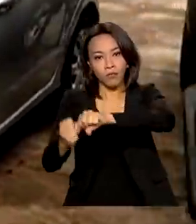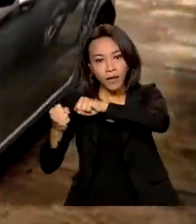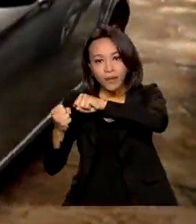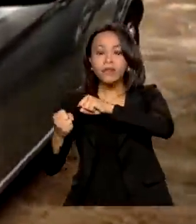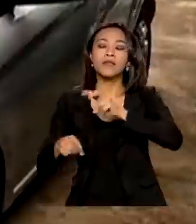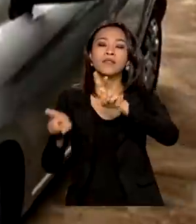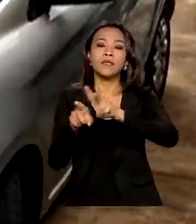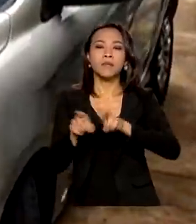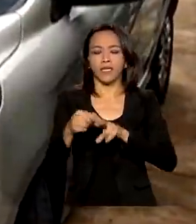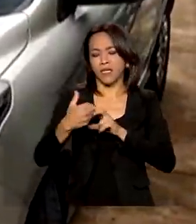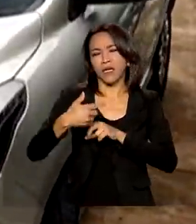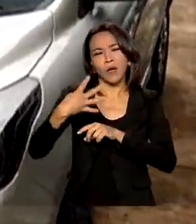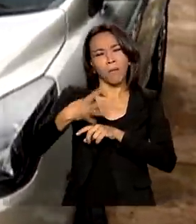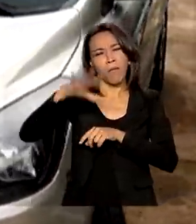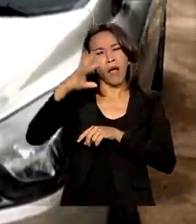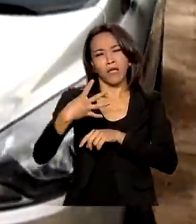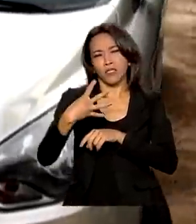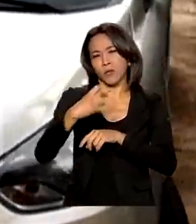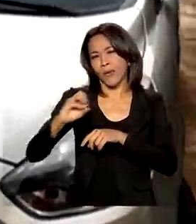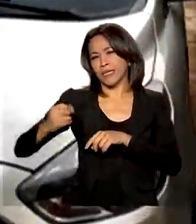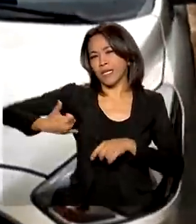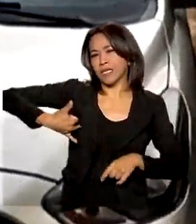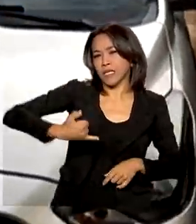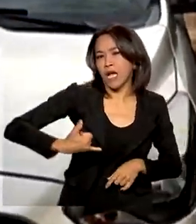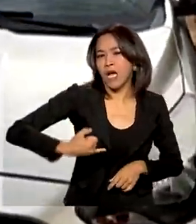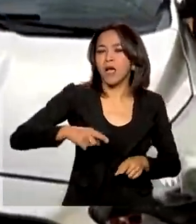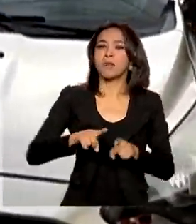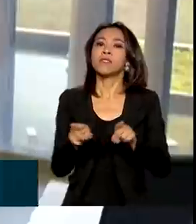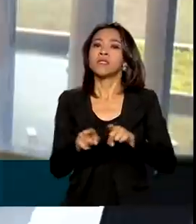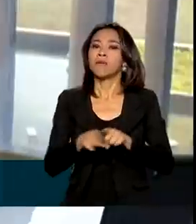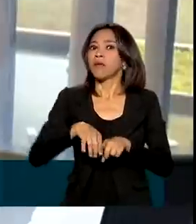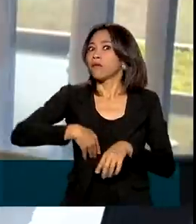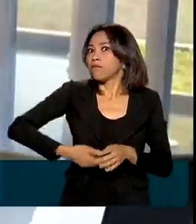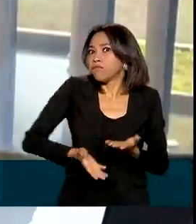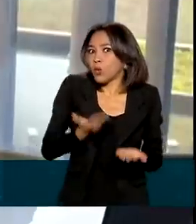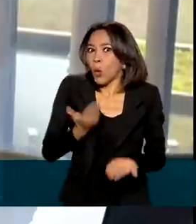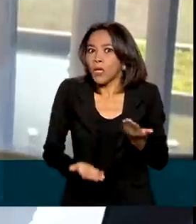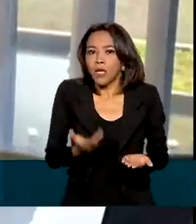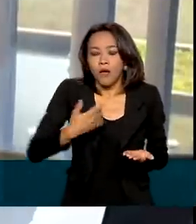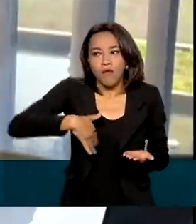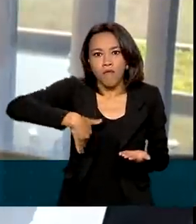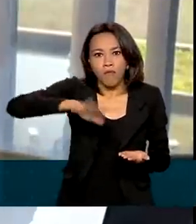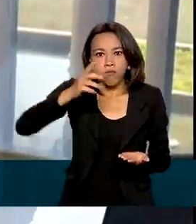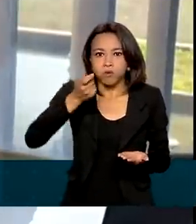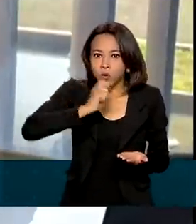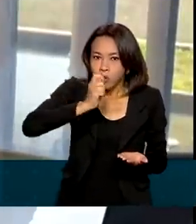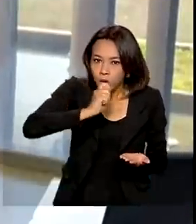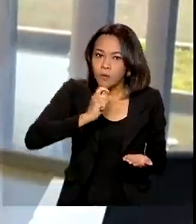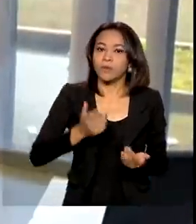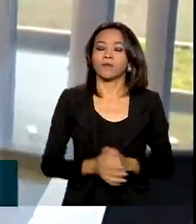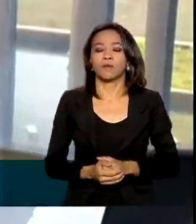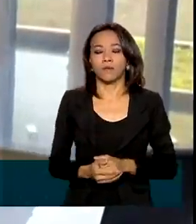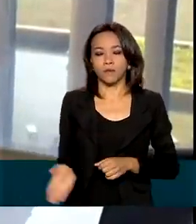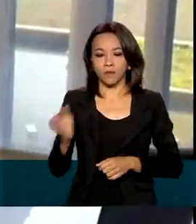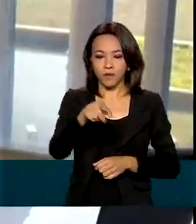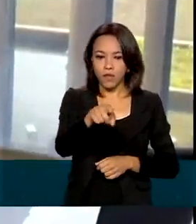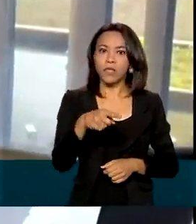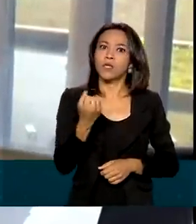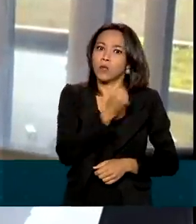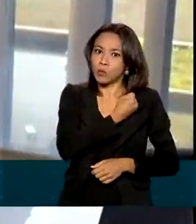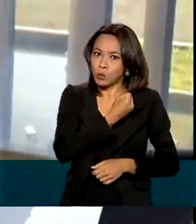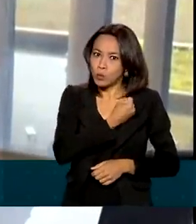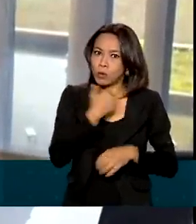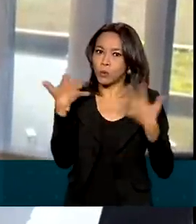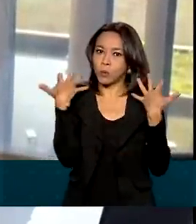400 armas e várias toneladas de drogas. Esse resultado representa em números, números expressivos,